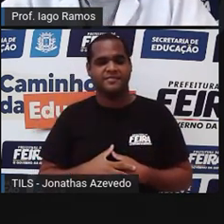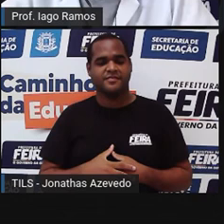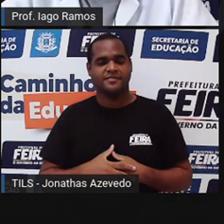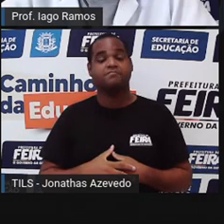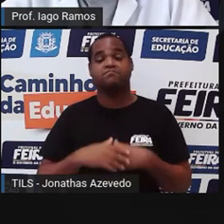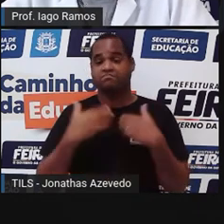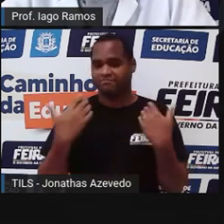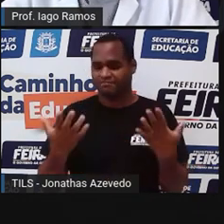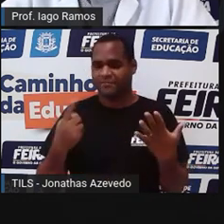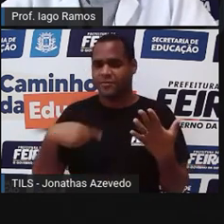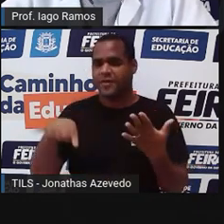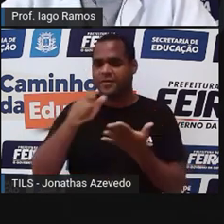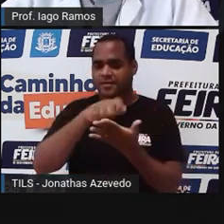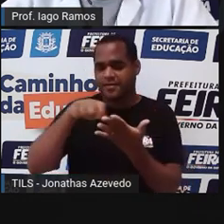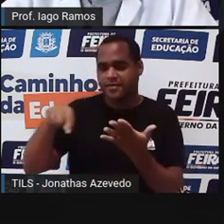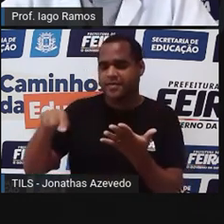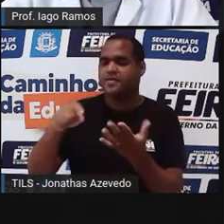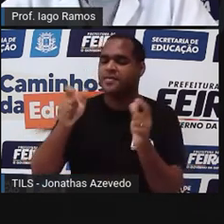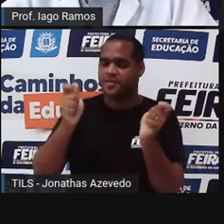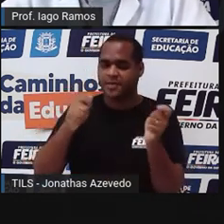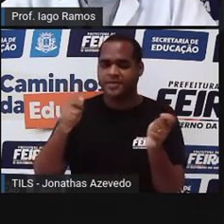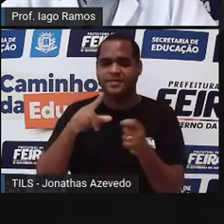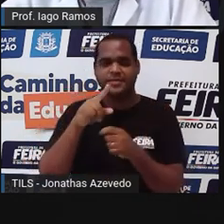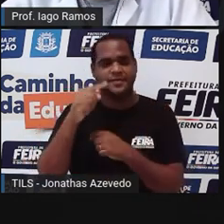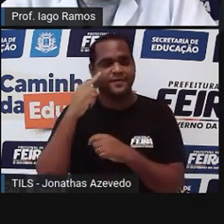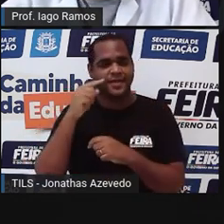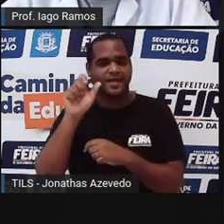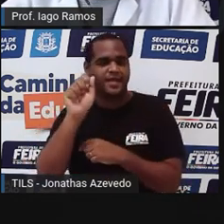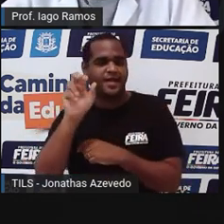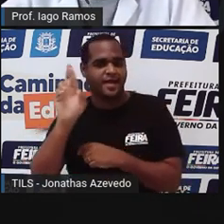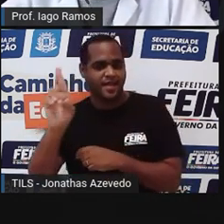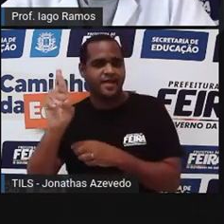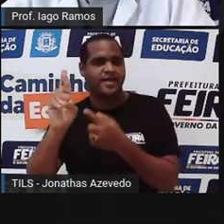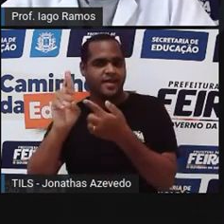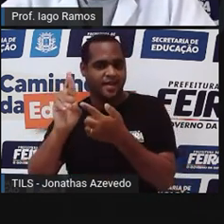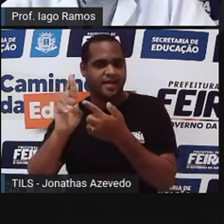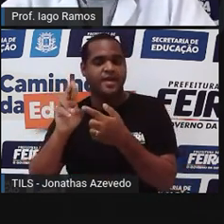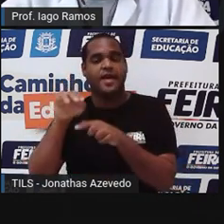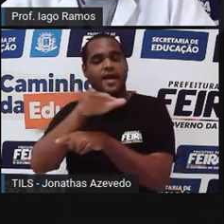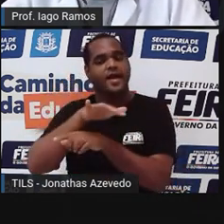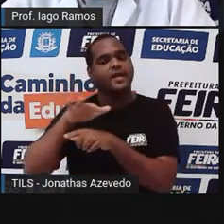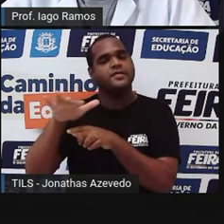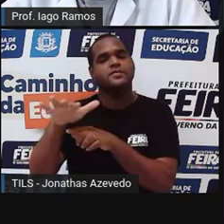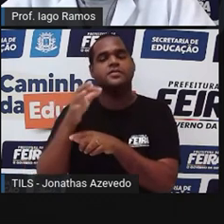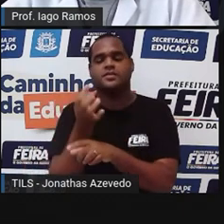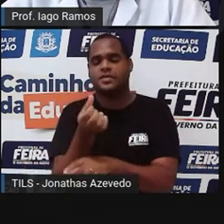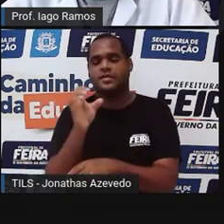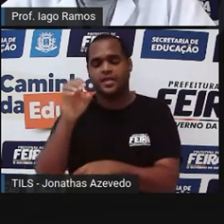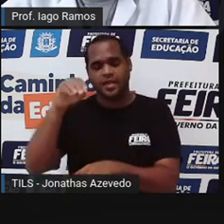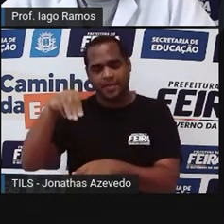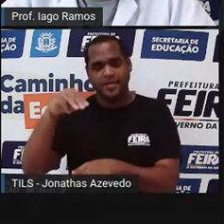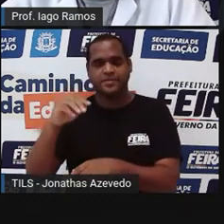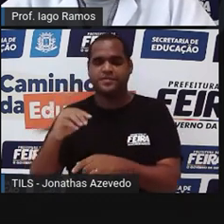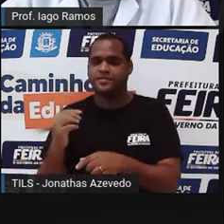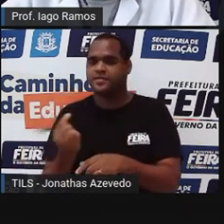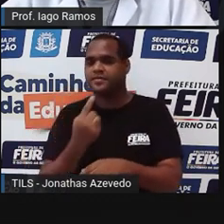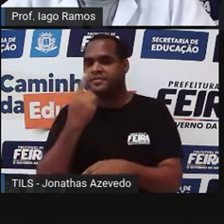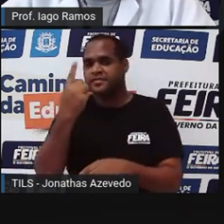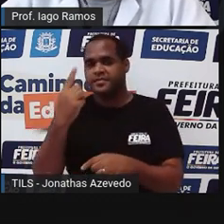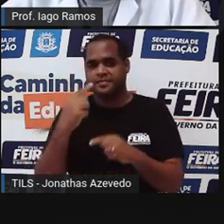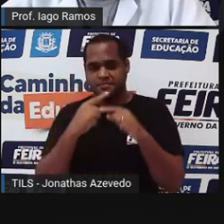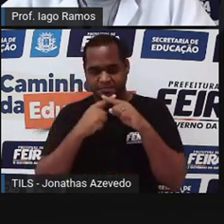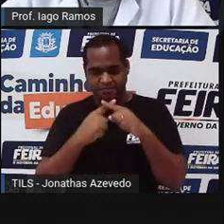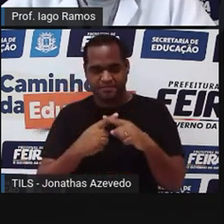Então é só a gente escrever ali, naquele AR, que é a área do retângulo, os 6 centímetros de comprimento vezes